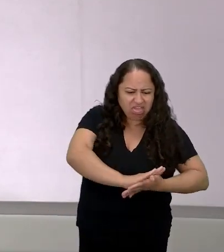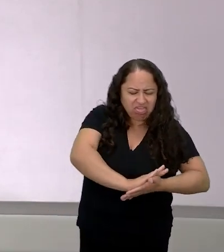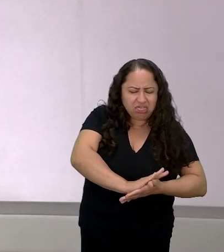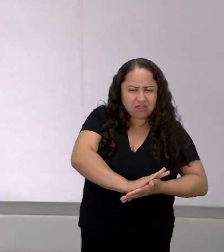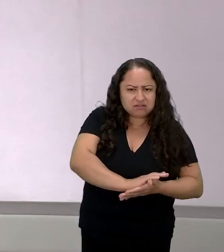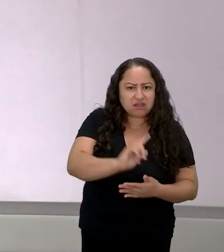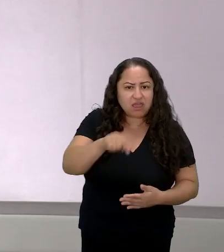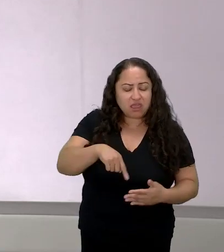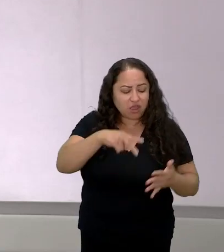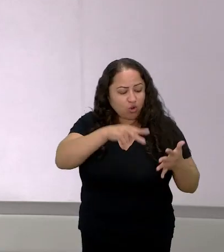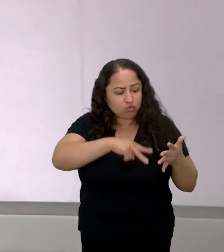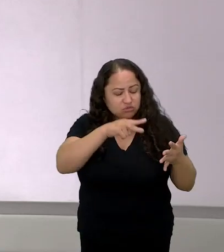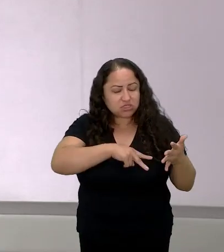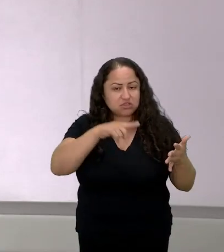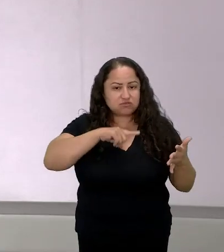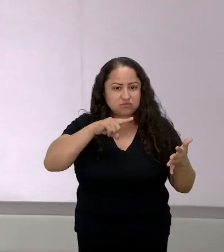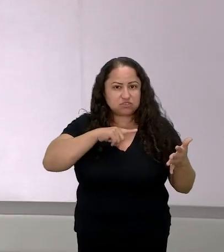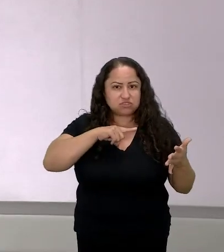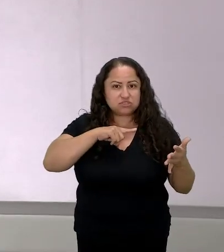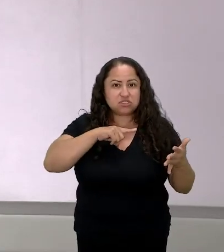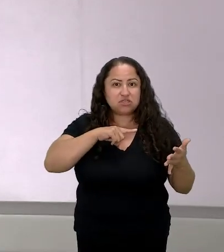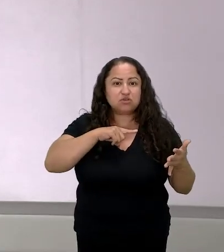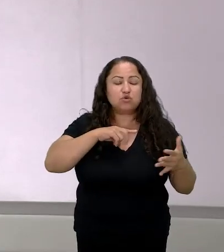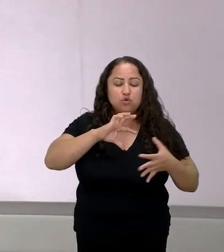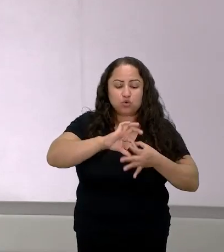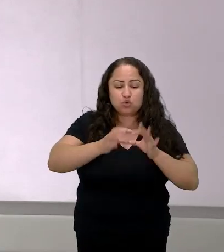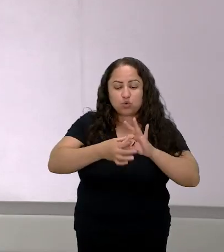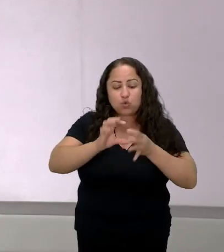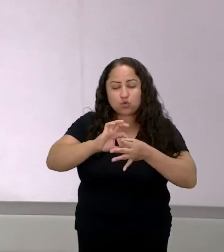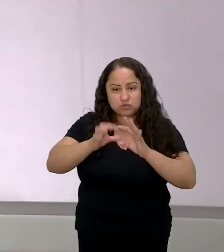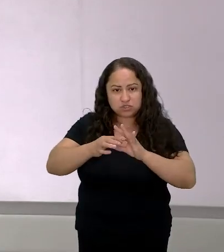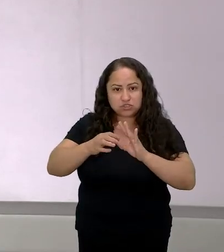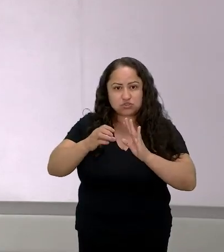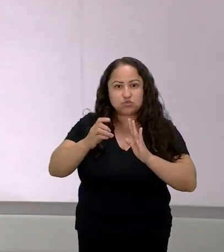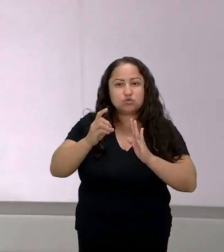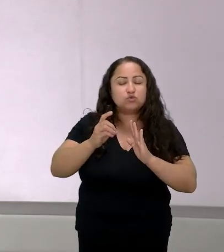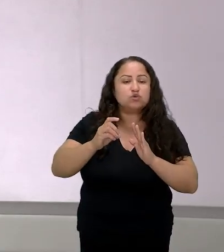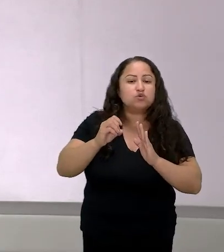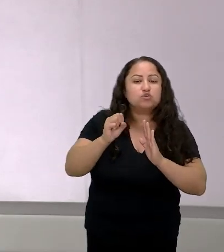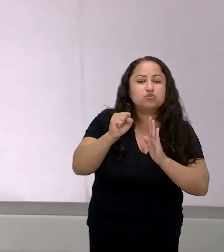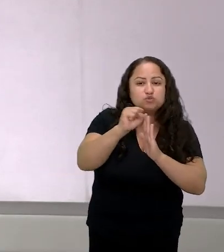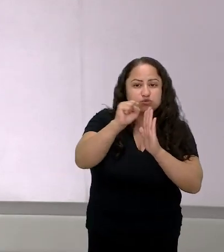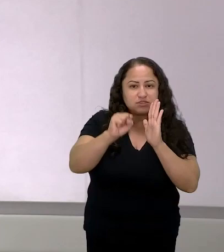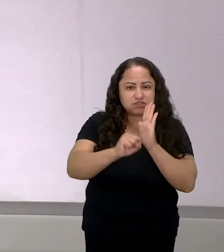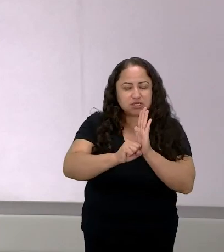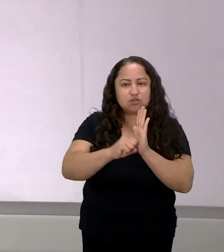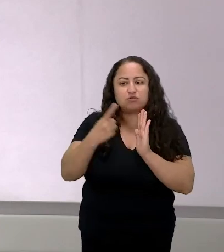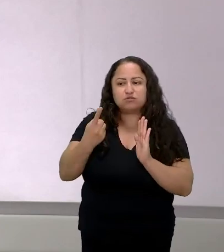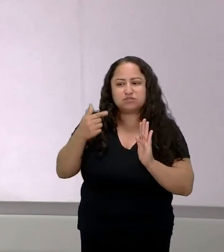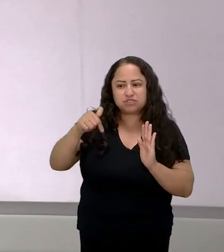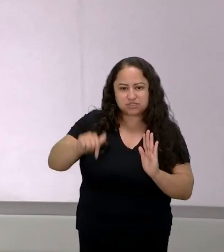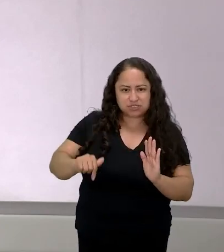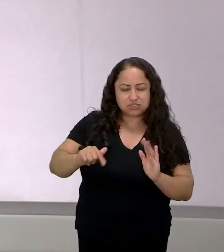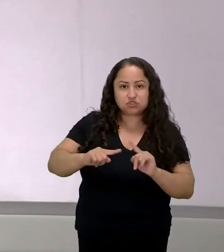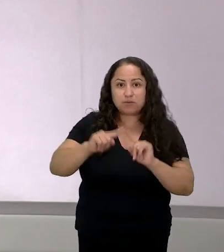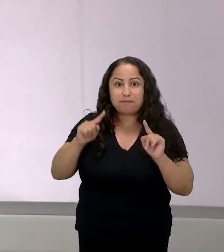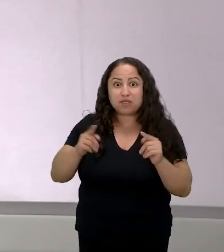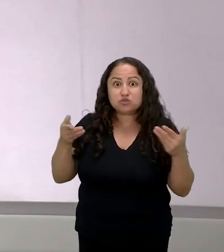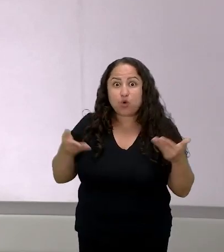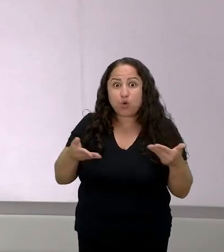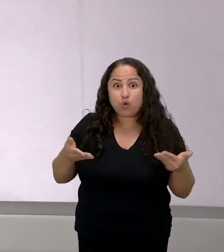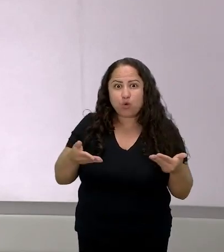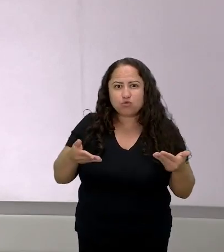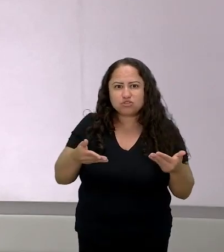discussão ambientada no contexto histórico do século XVII mas que no século XXI o modo desoperante